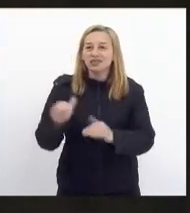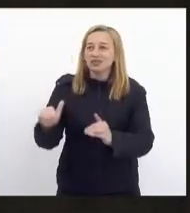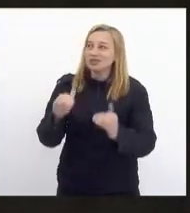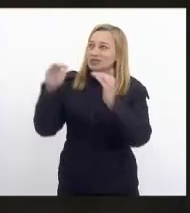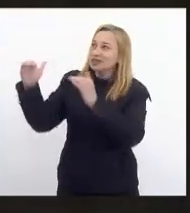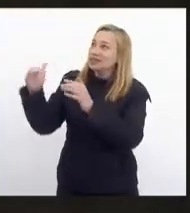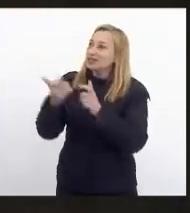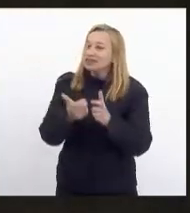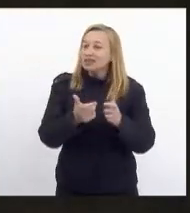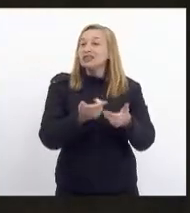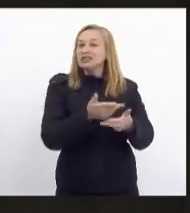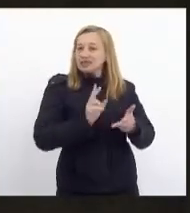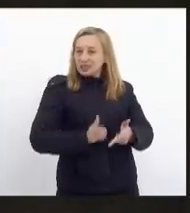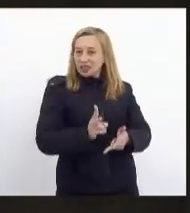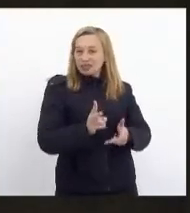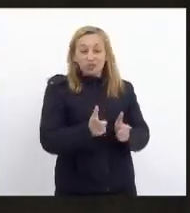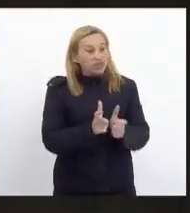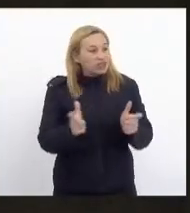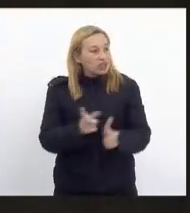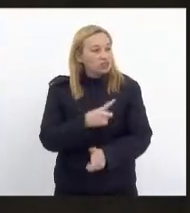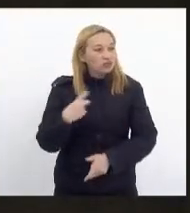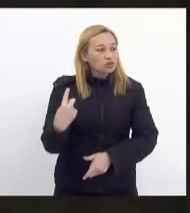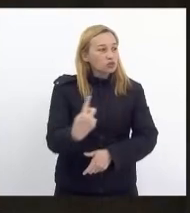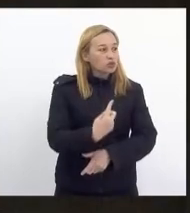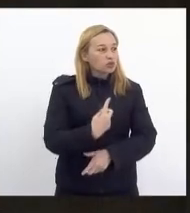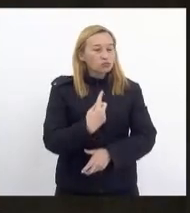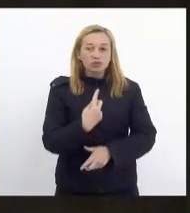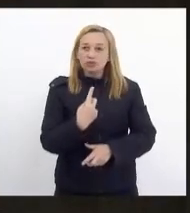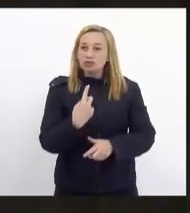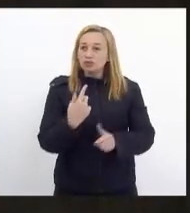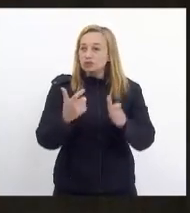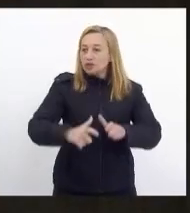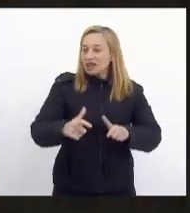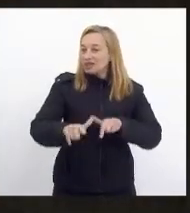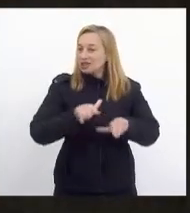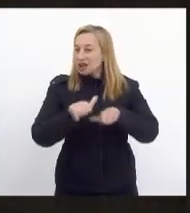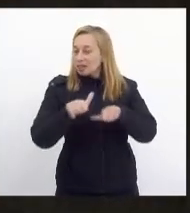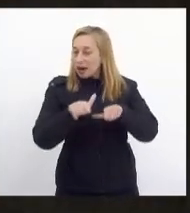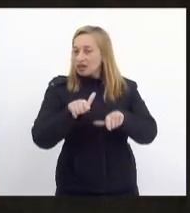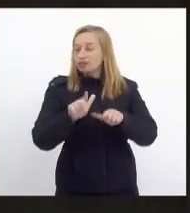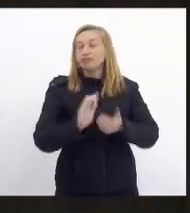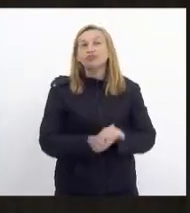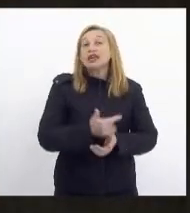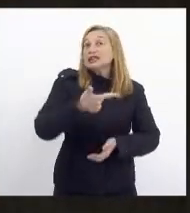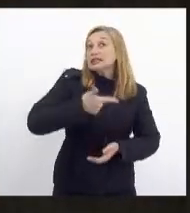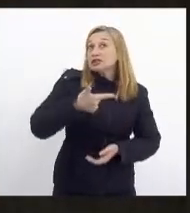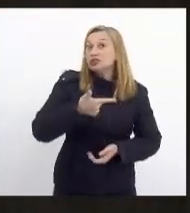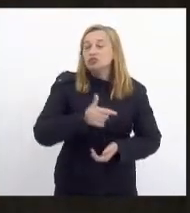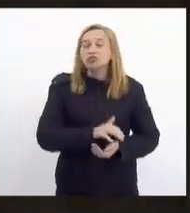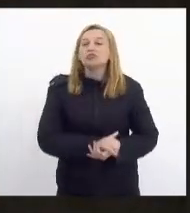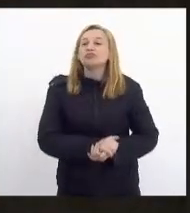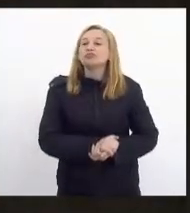engrandece o nosso parlamento com a condição dos trabalhos. Segundo lugar, quero